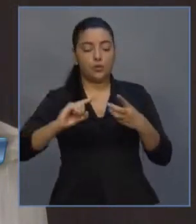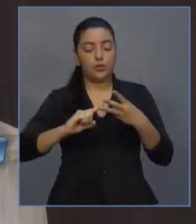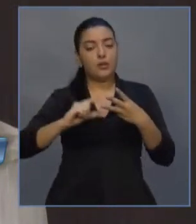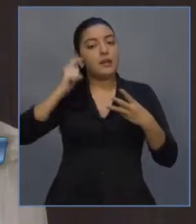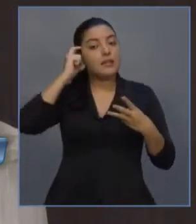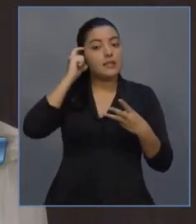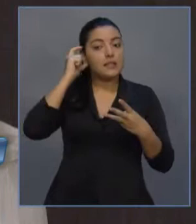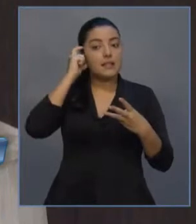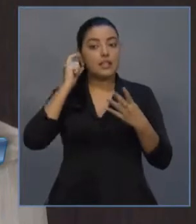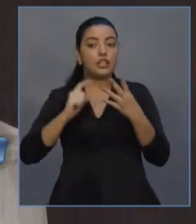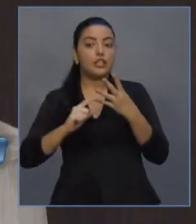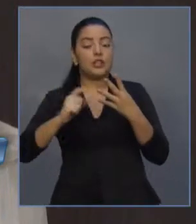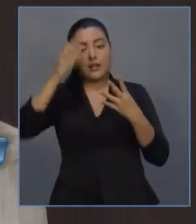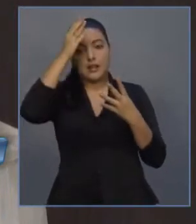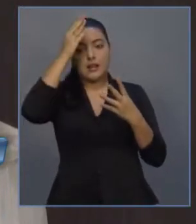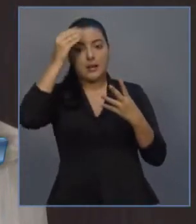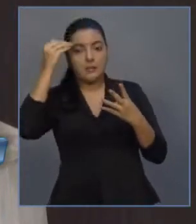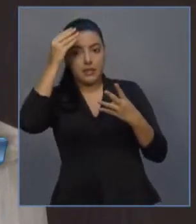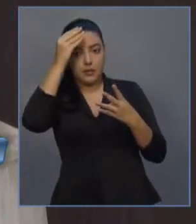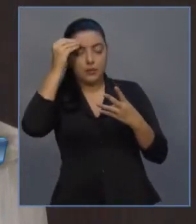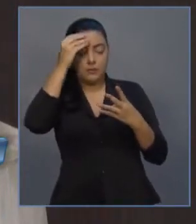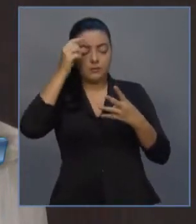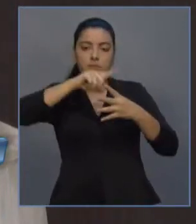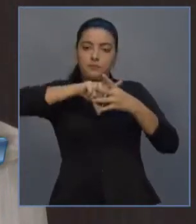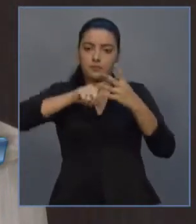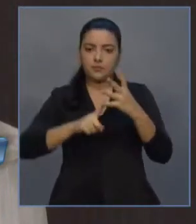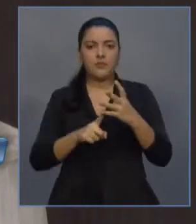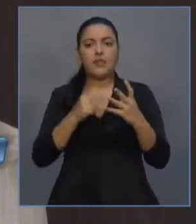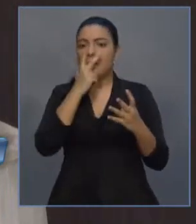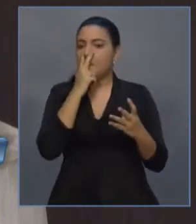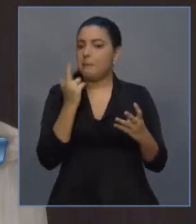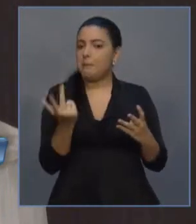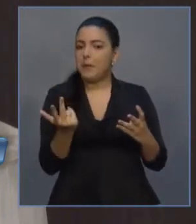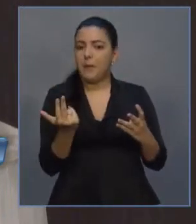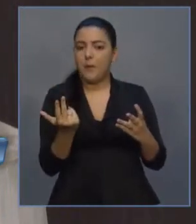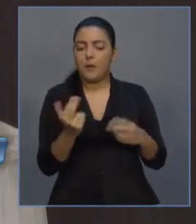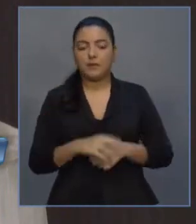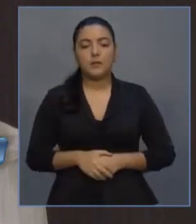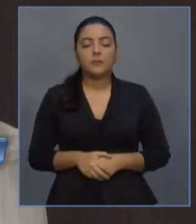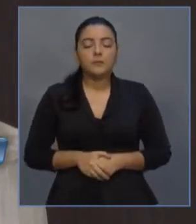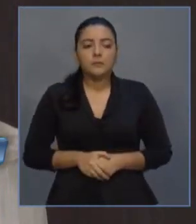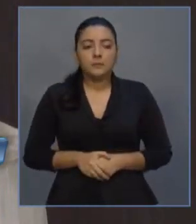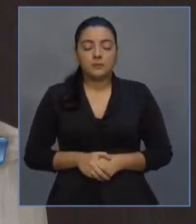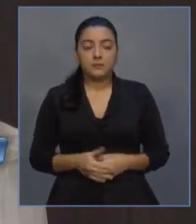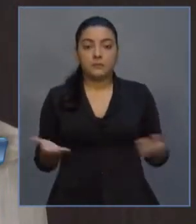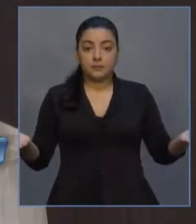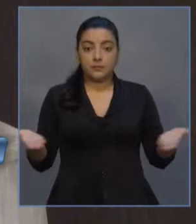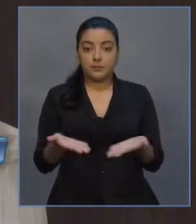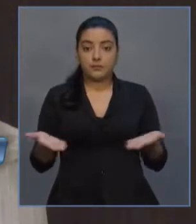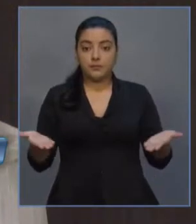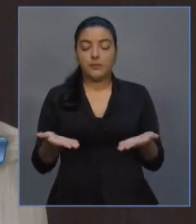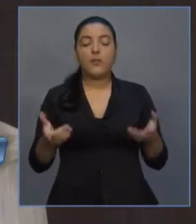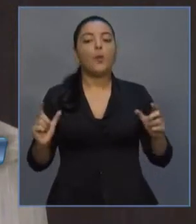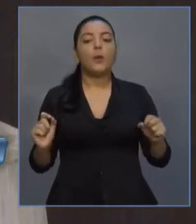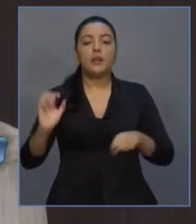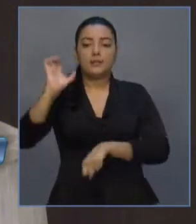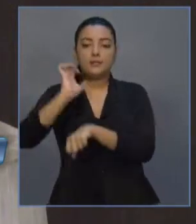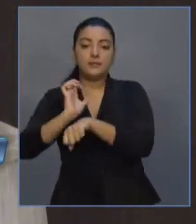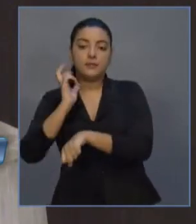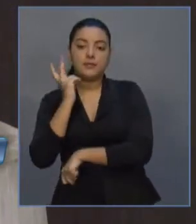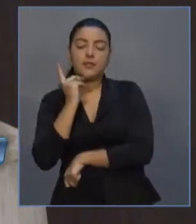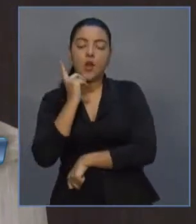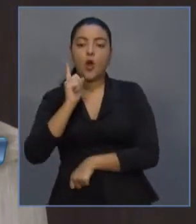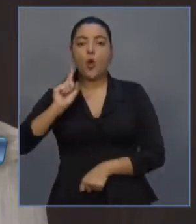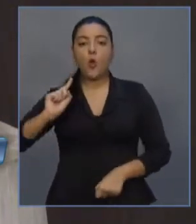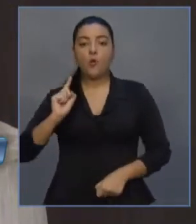Camilo. Há uma linha de continuidade nesse pensamento. O que nós temos hoje, inclusive, é um Estado que tem mais de